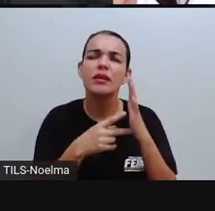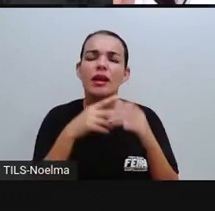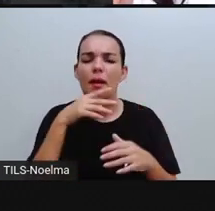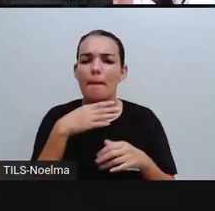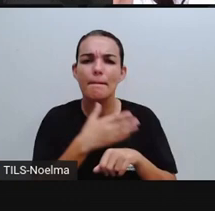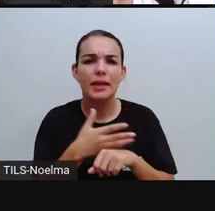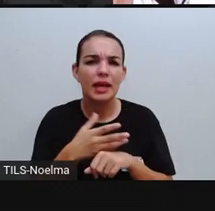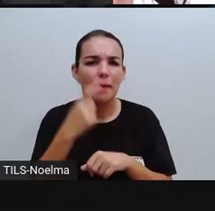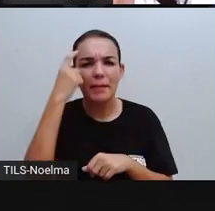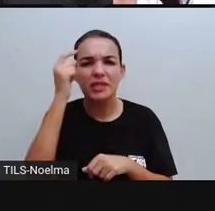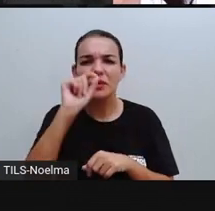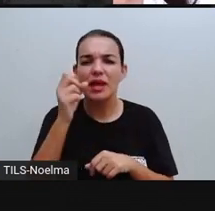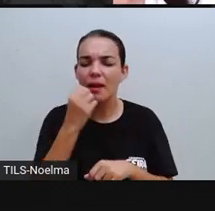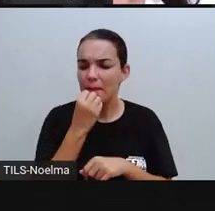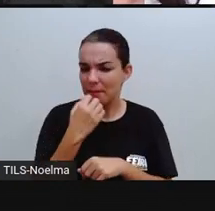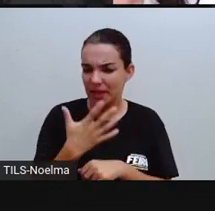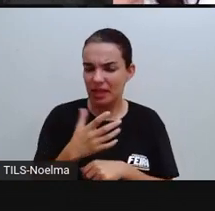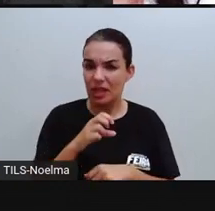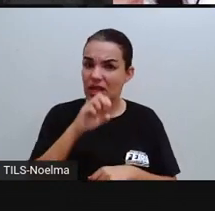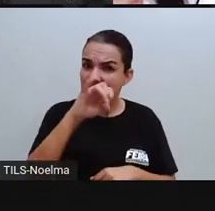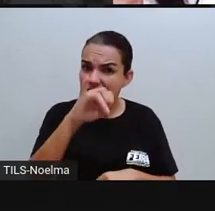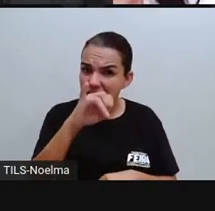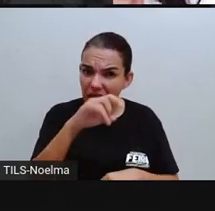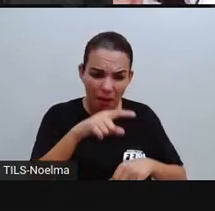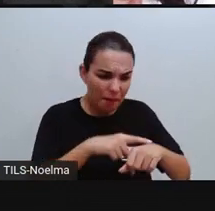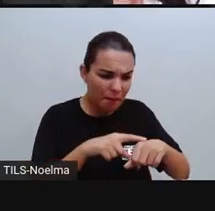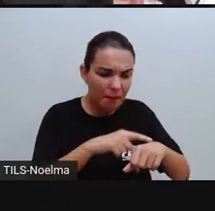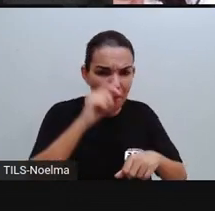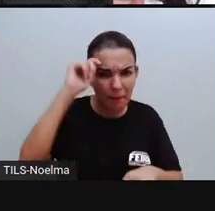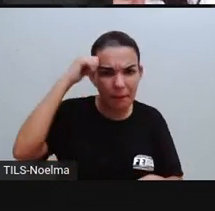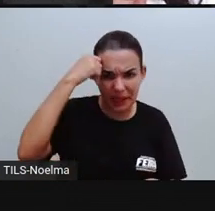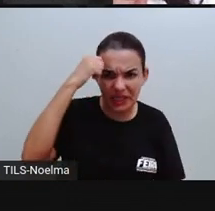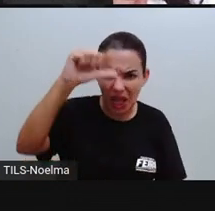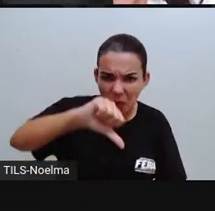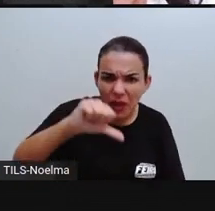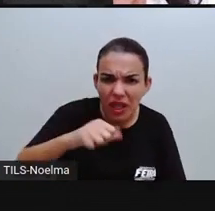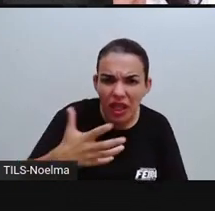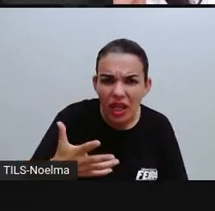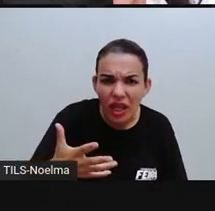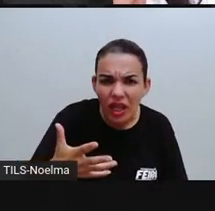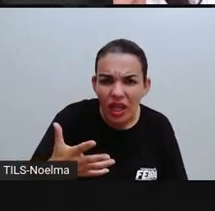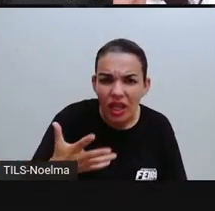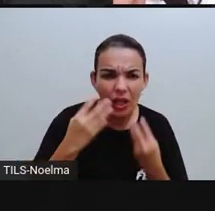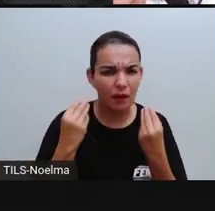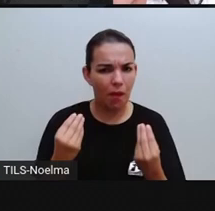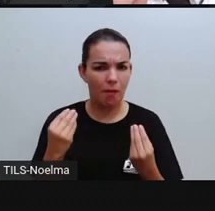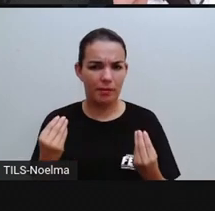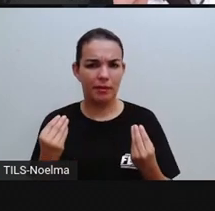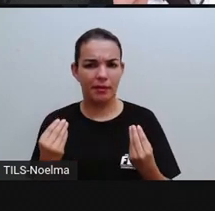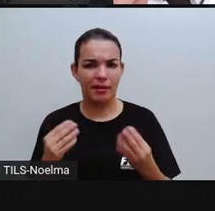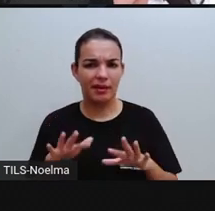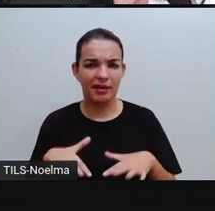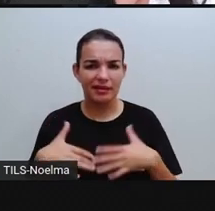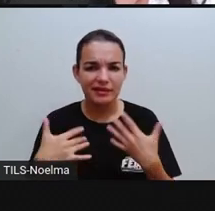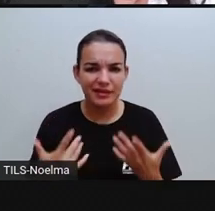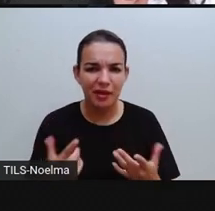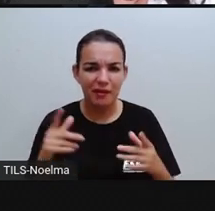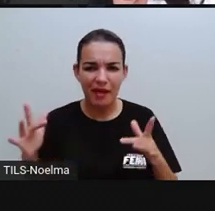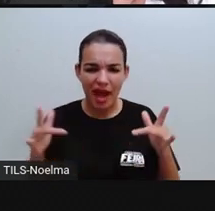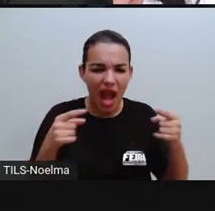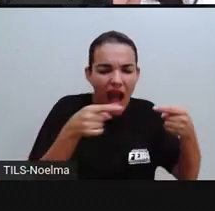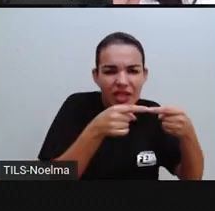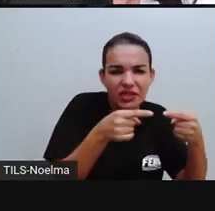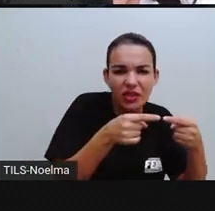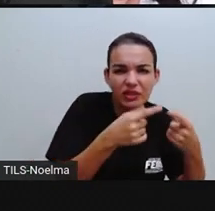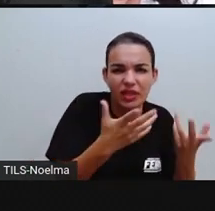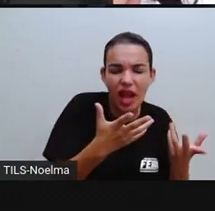inveja do bem. E se fosse negra, seria do ruim, né? E aí a gente iria associar a essa cor